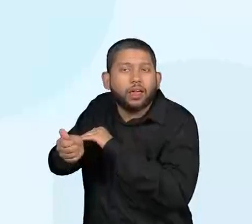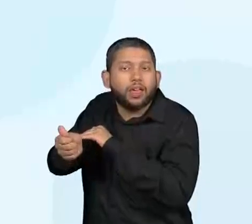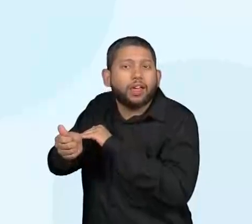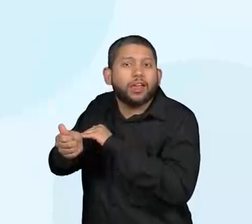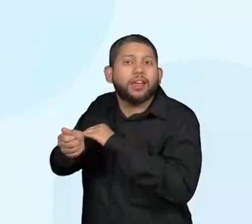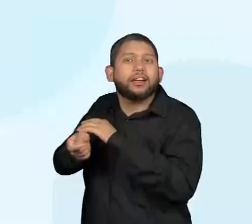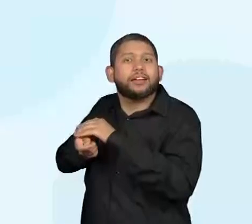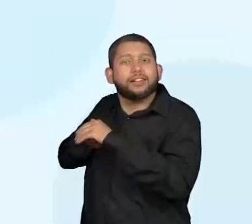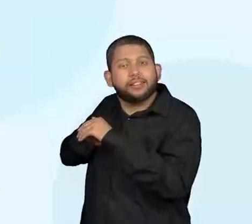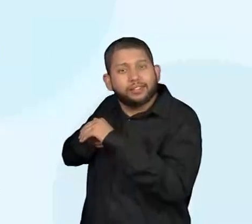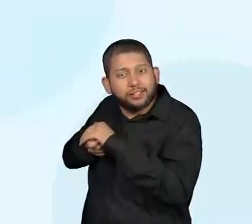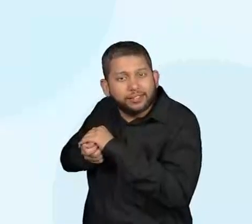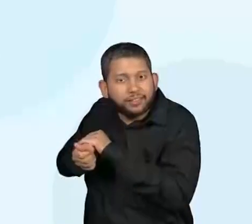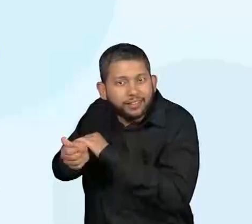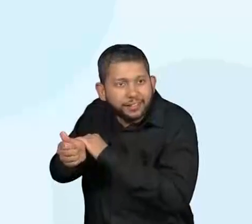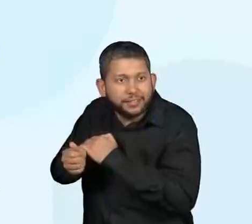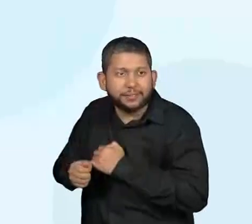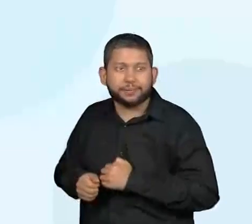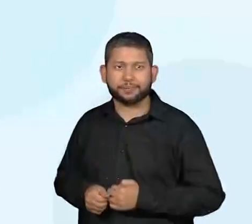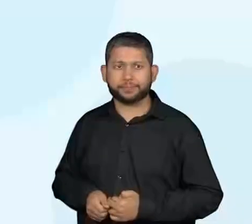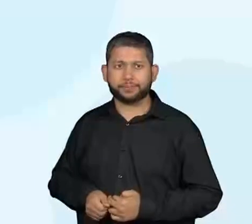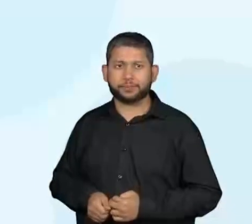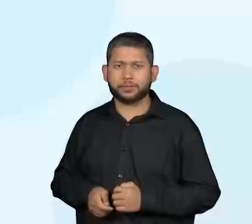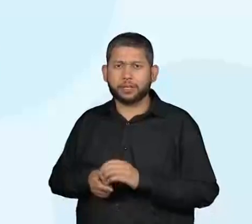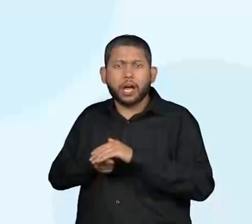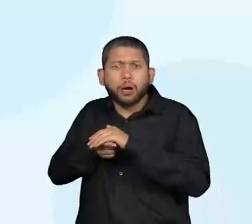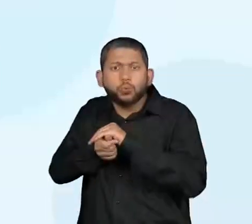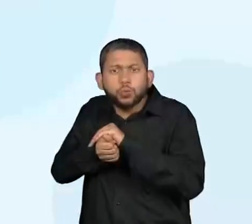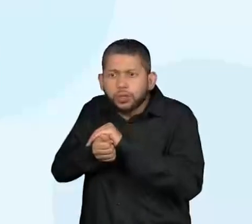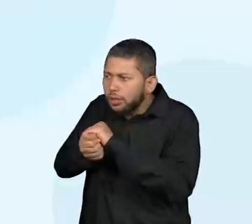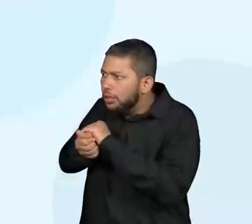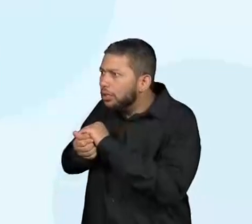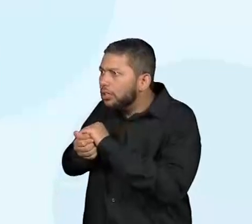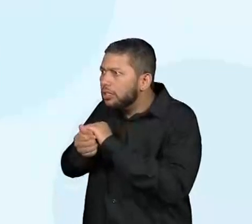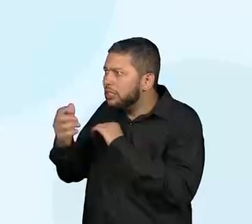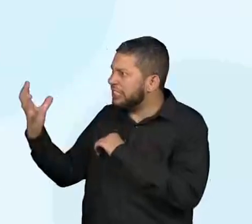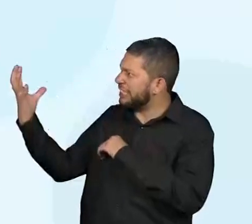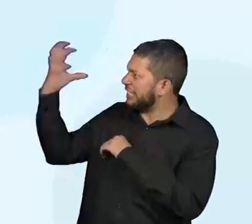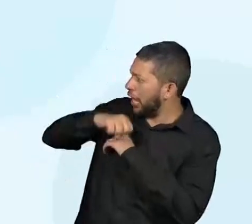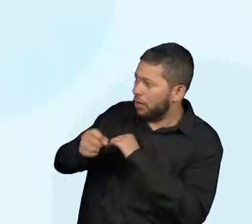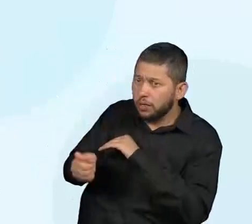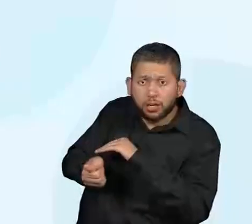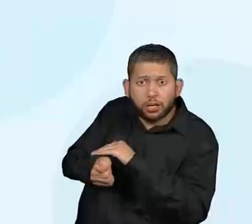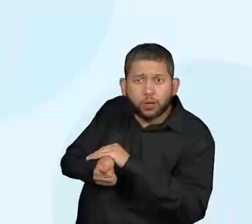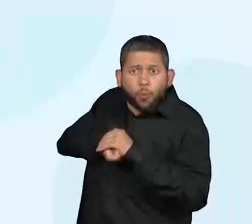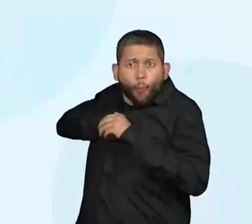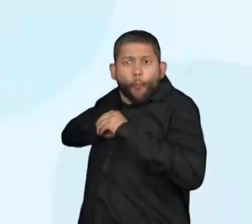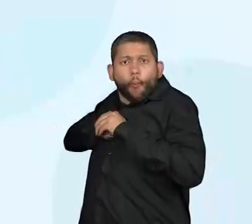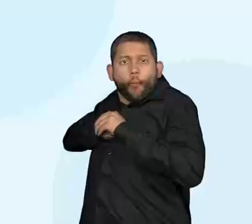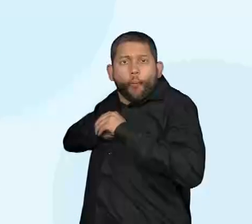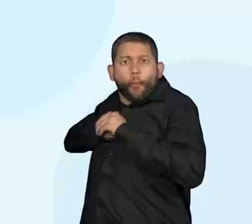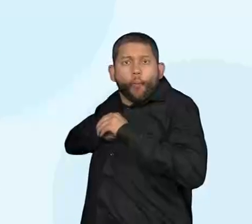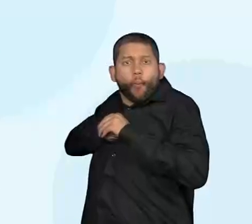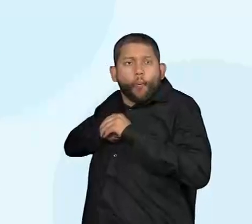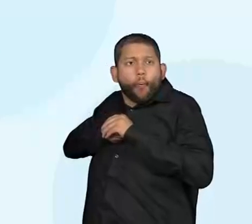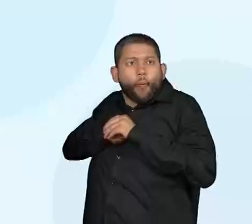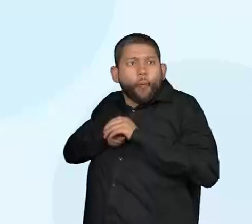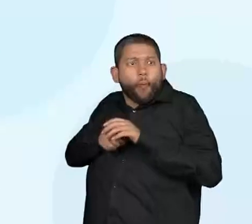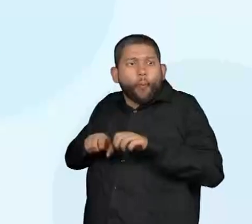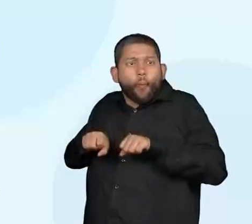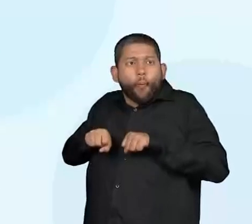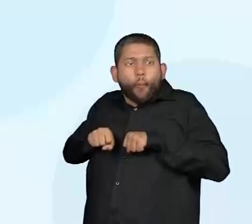texto está trazendo mais uma ação. O Jabuti afunda no buraco e fica com uma